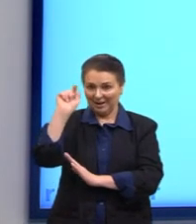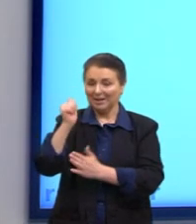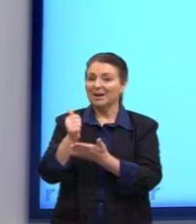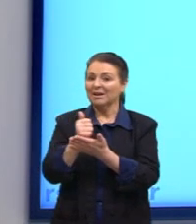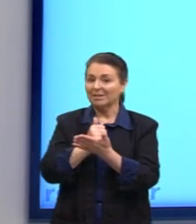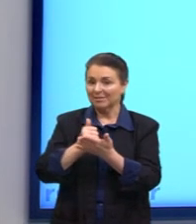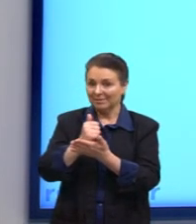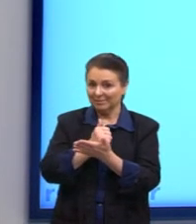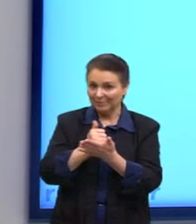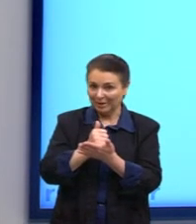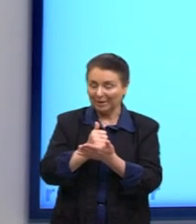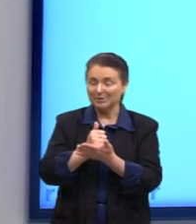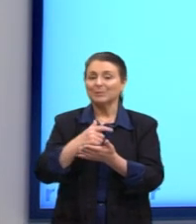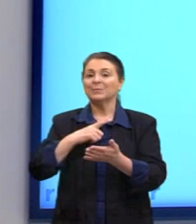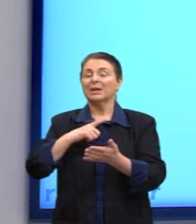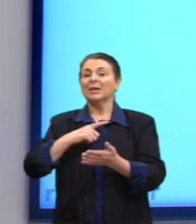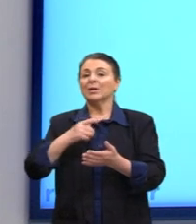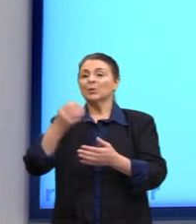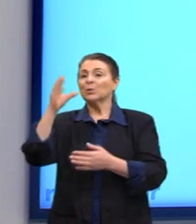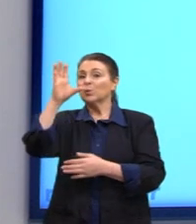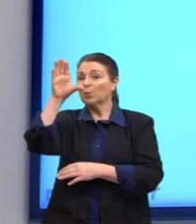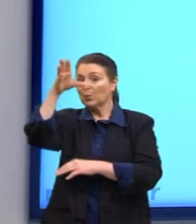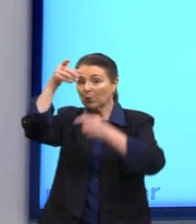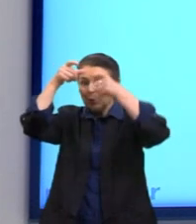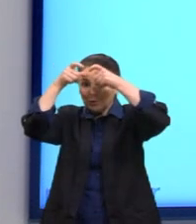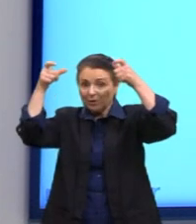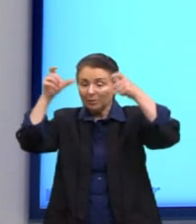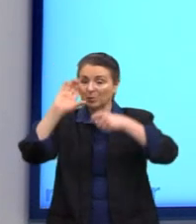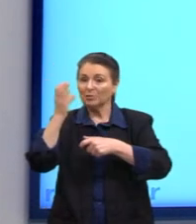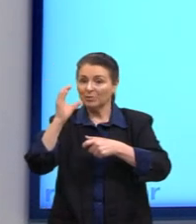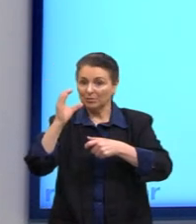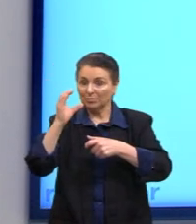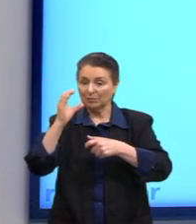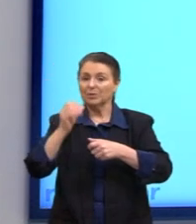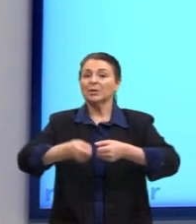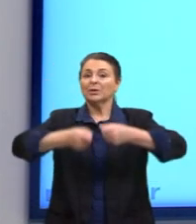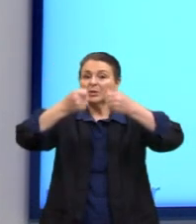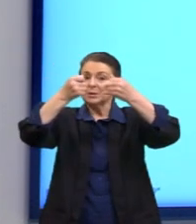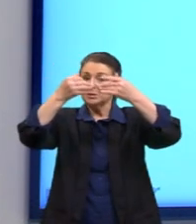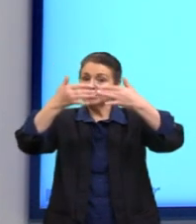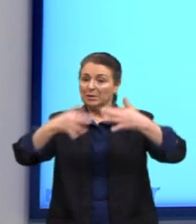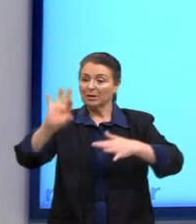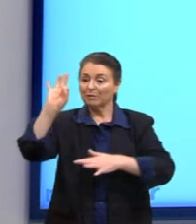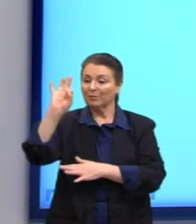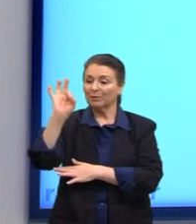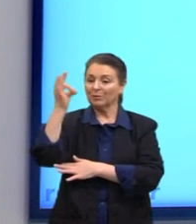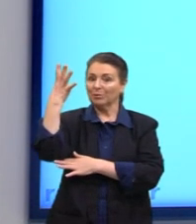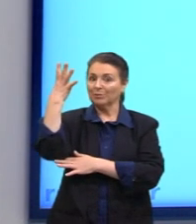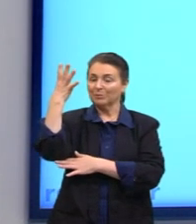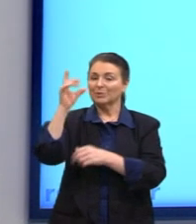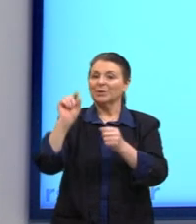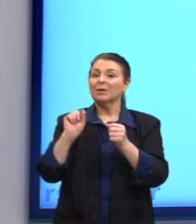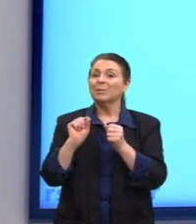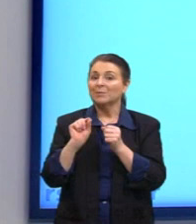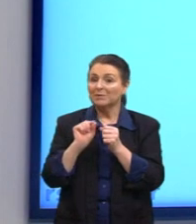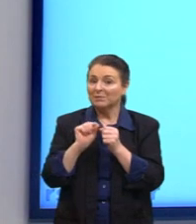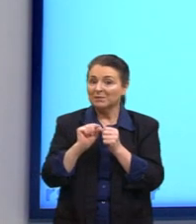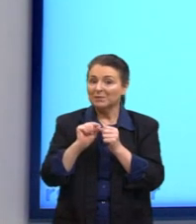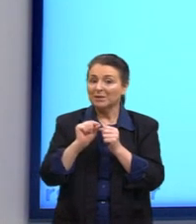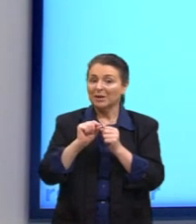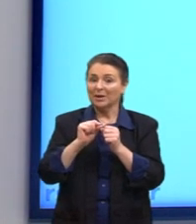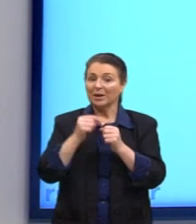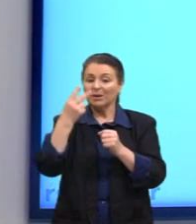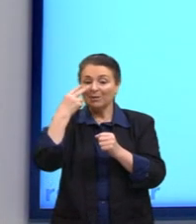científico que tenta explicar fenômenos, a ciência tenta explicar fenômenos, permitindo fazer previsões.